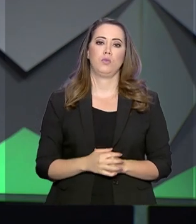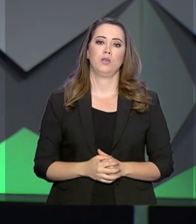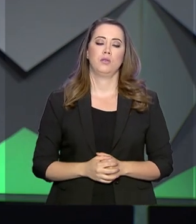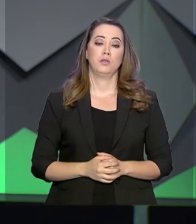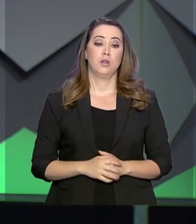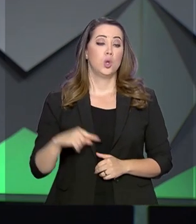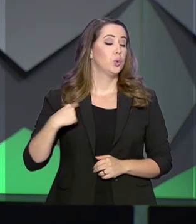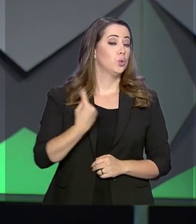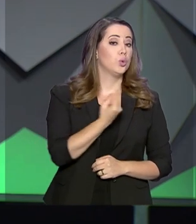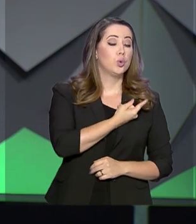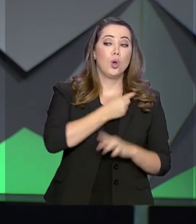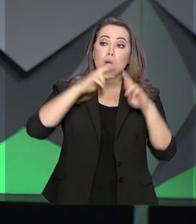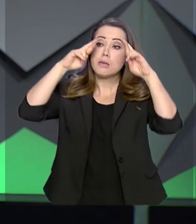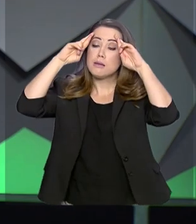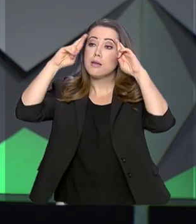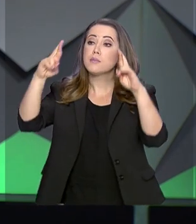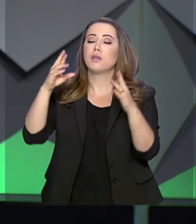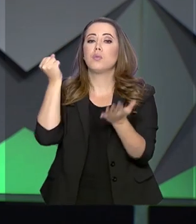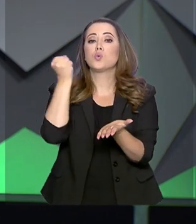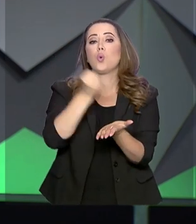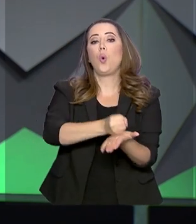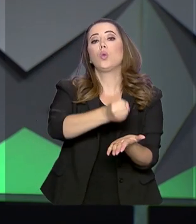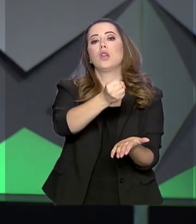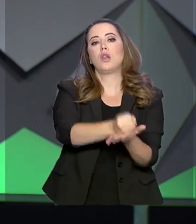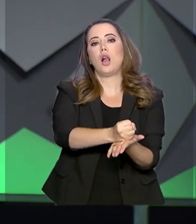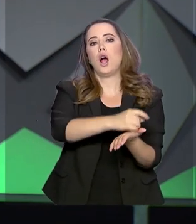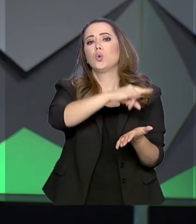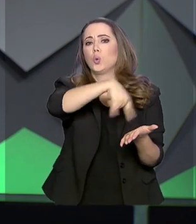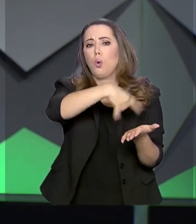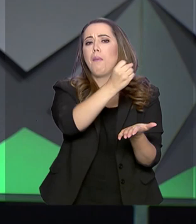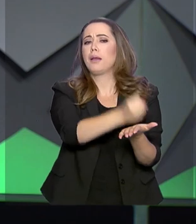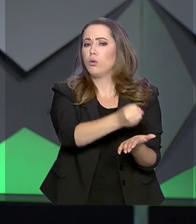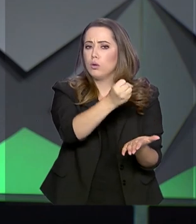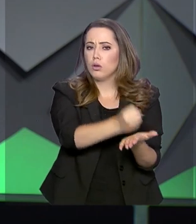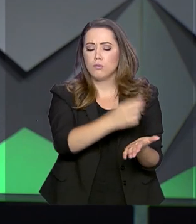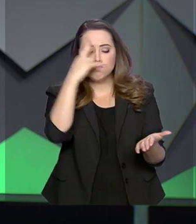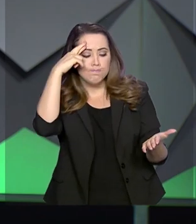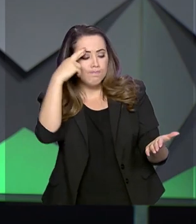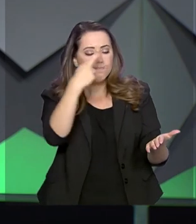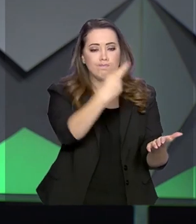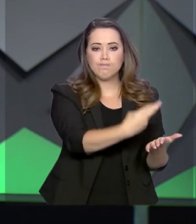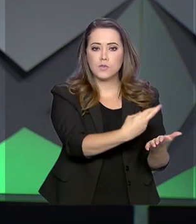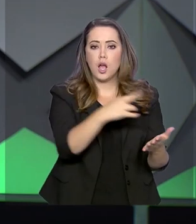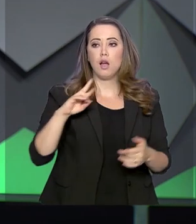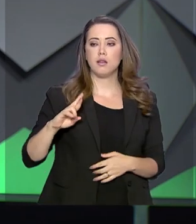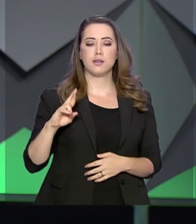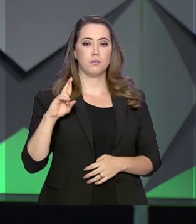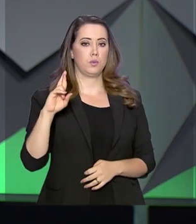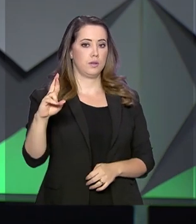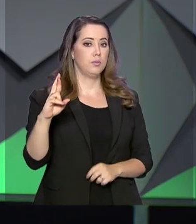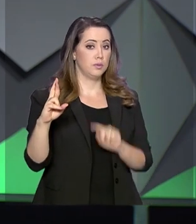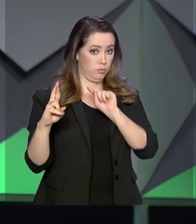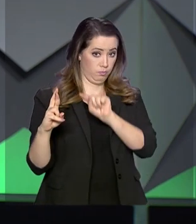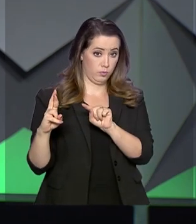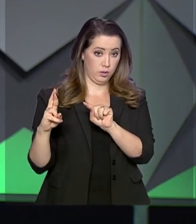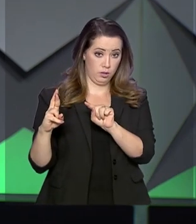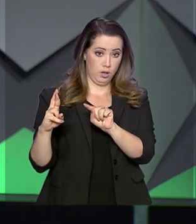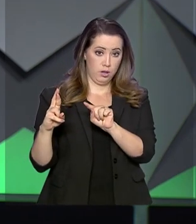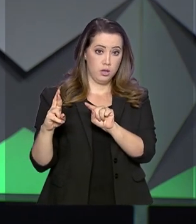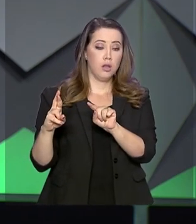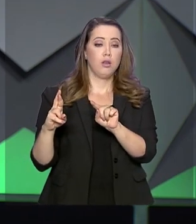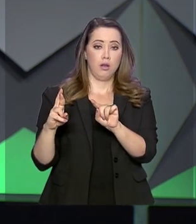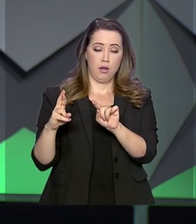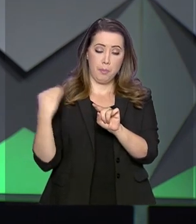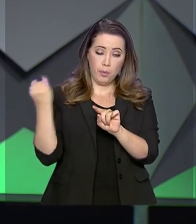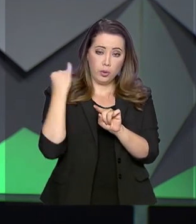Nós respeitamos contratos, a confiança, a responsabilidade, a retaguarda